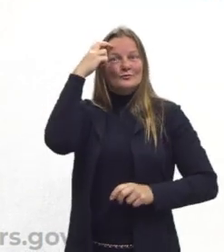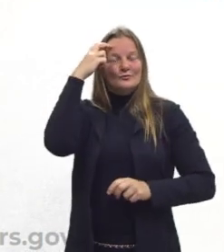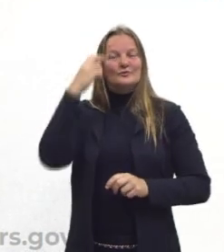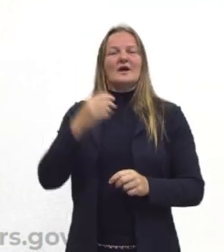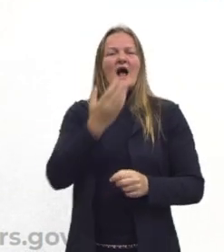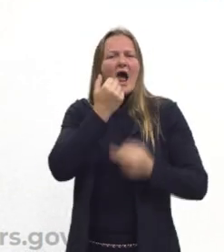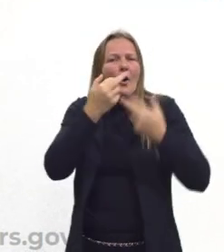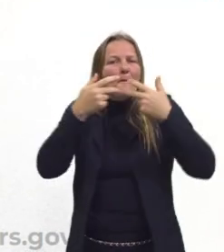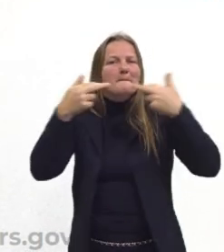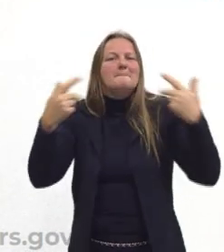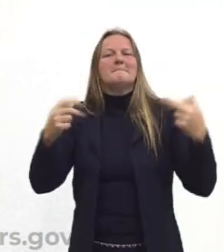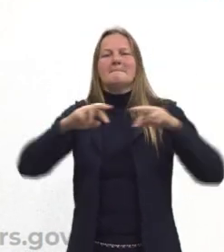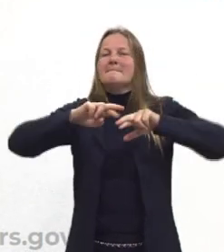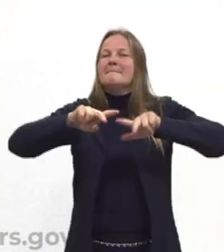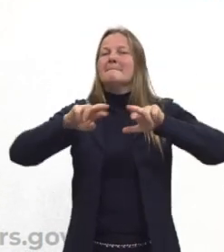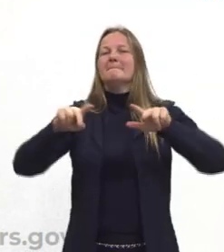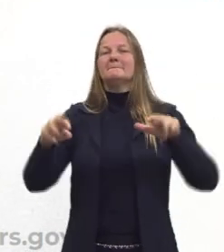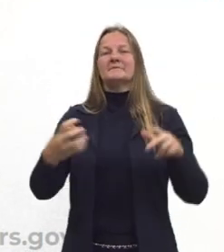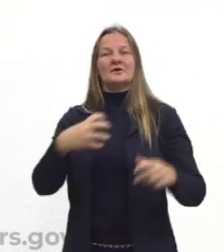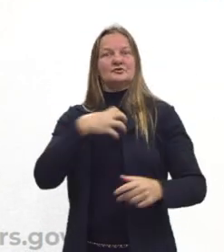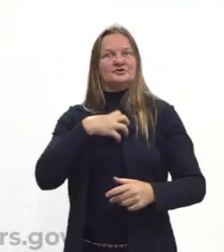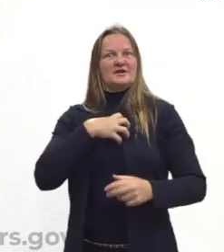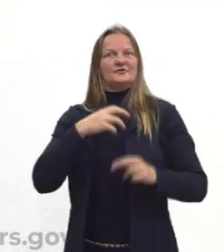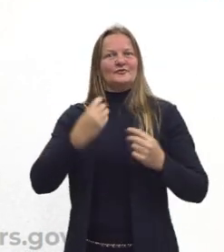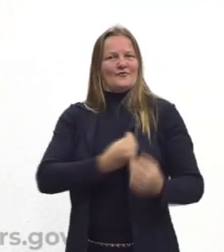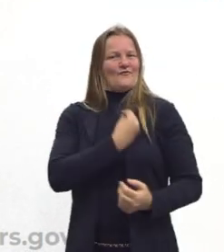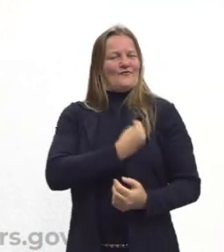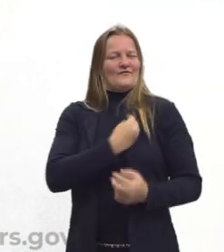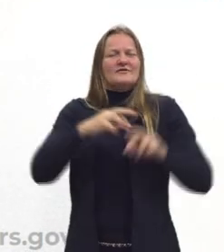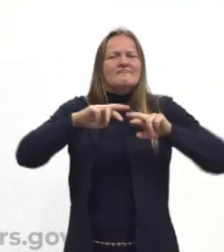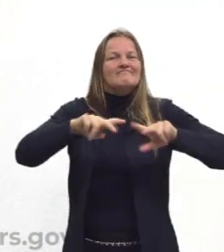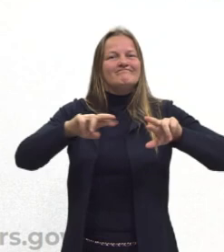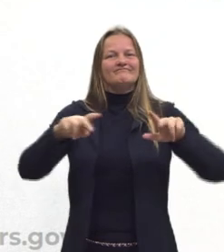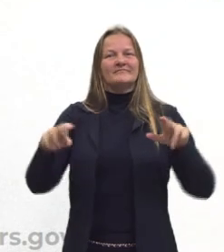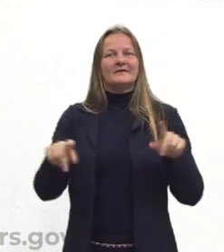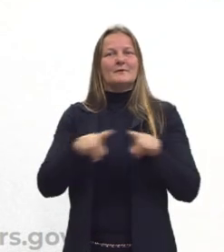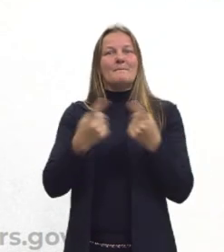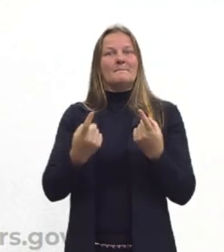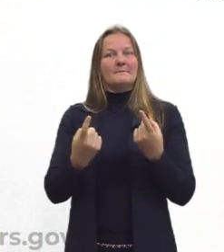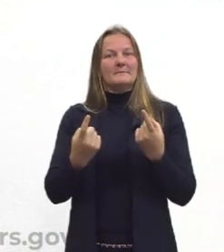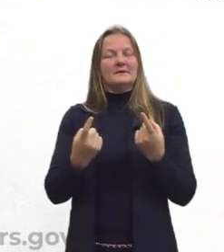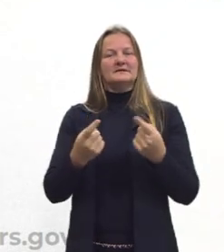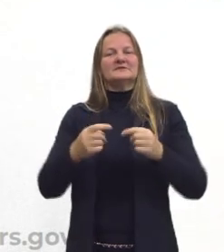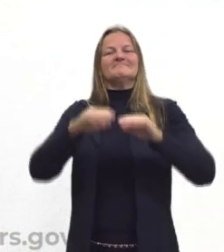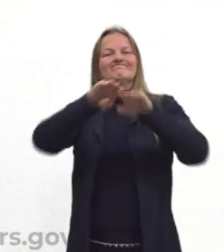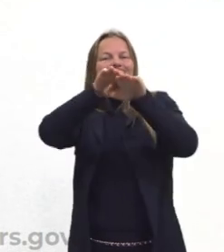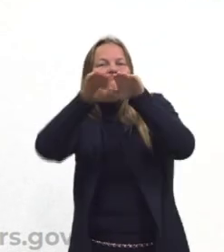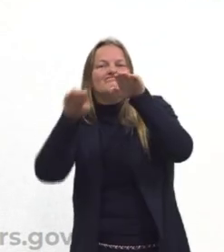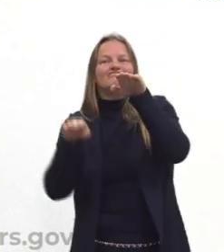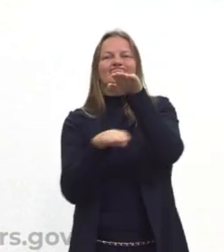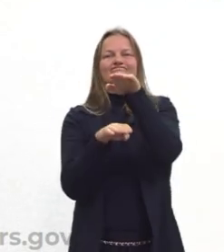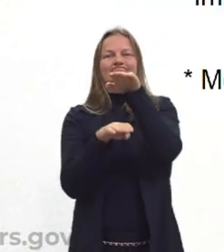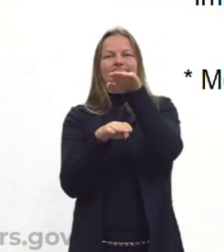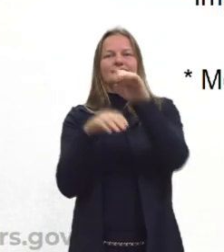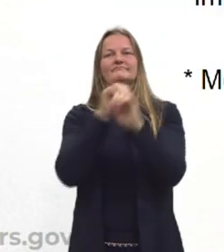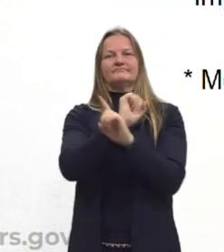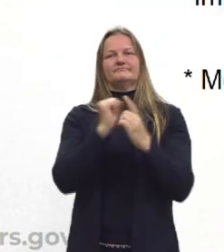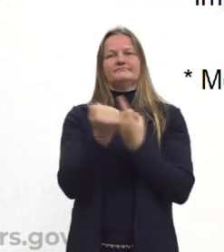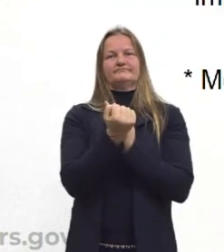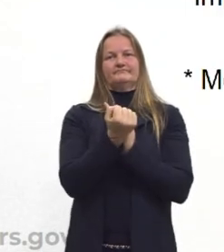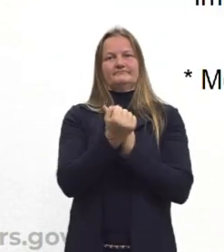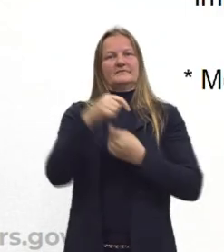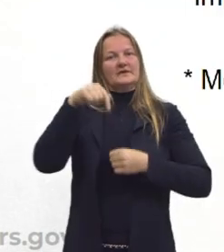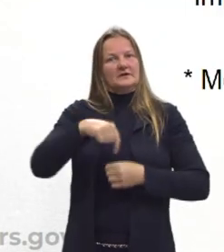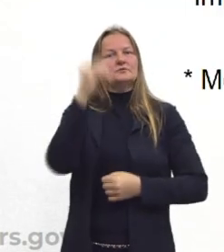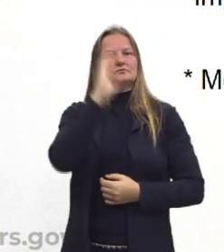de alimentos. De modos de viver, etc. Desde que não se produza tanta desigualdade como nós estamos produzindo no